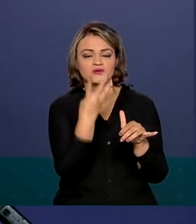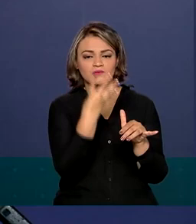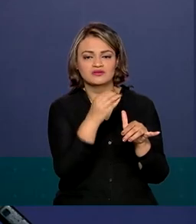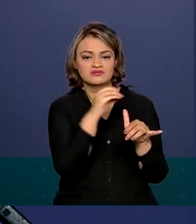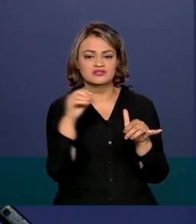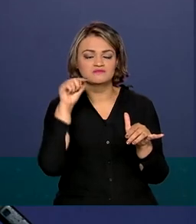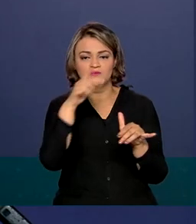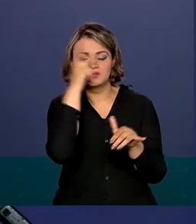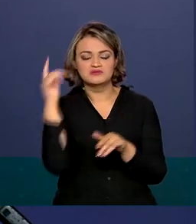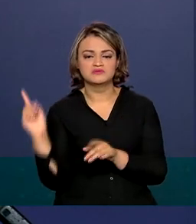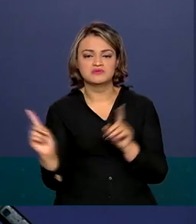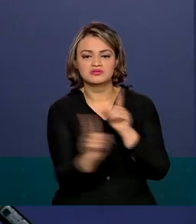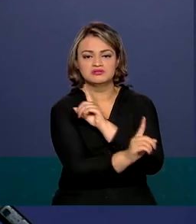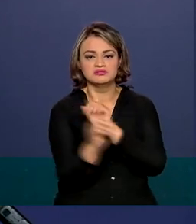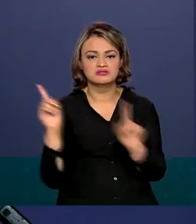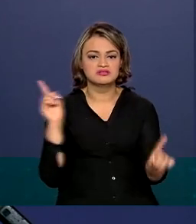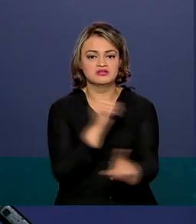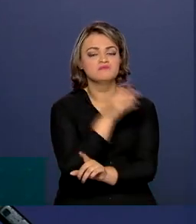mil brasileiros todos os dias. E aí aí Obrigado.